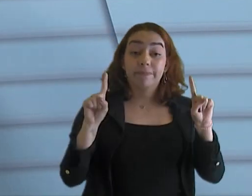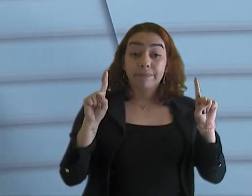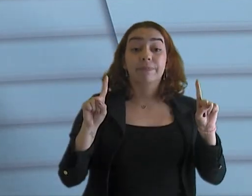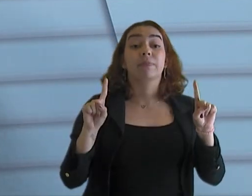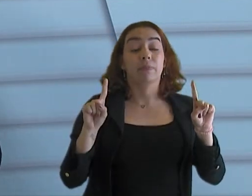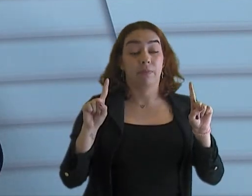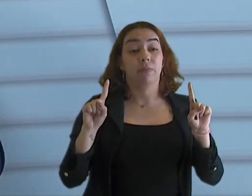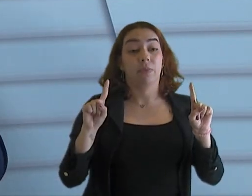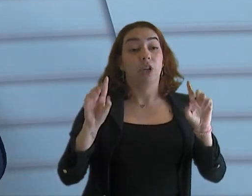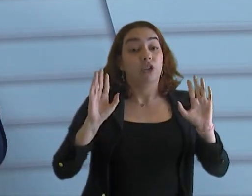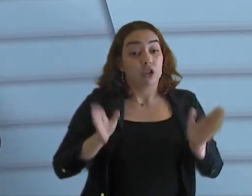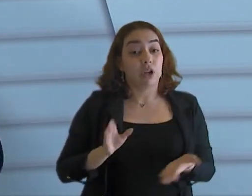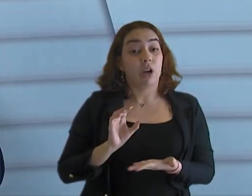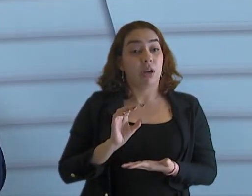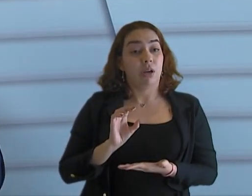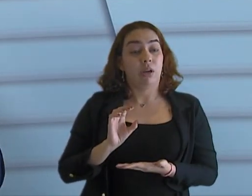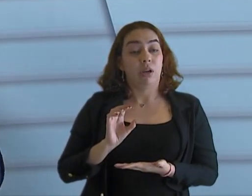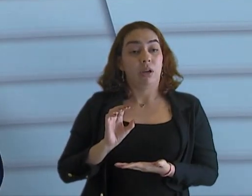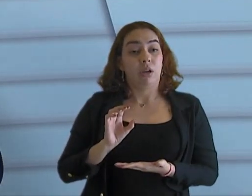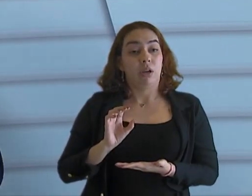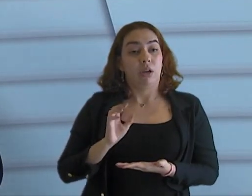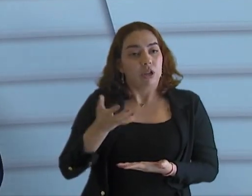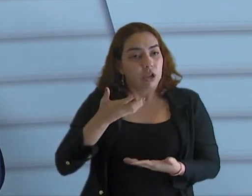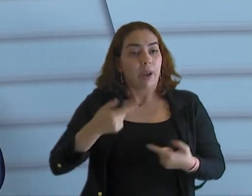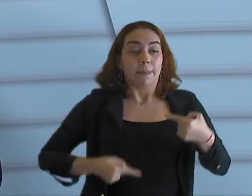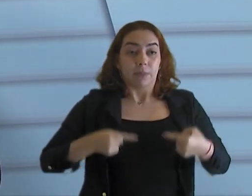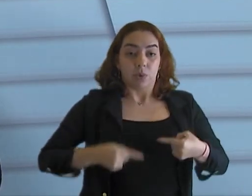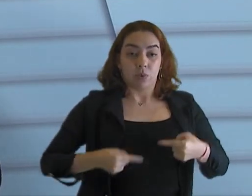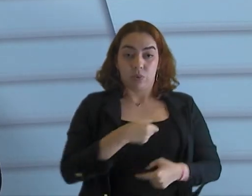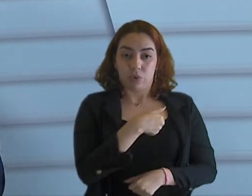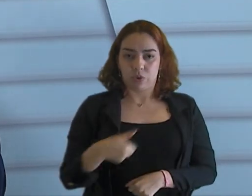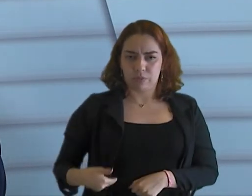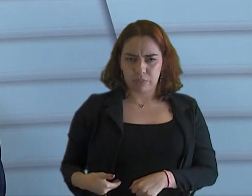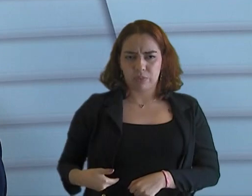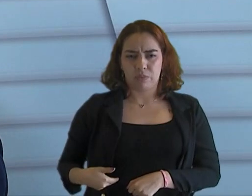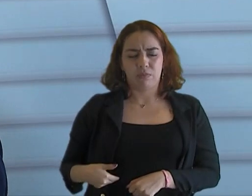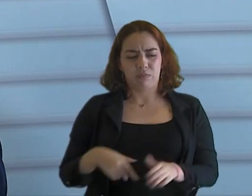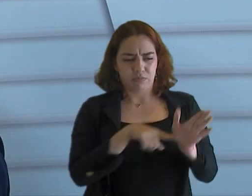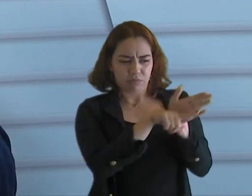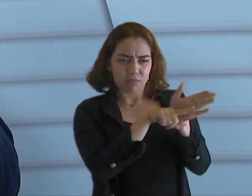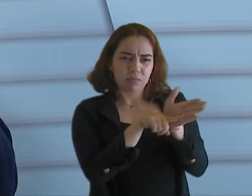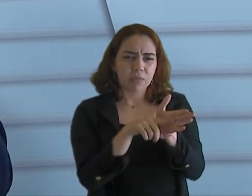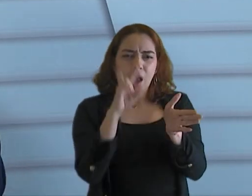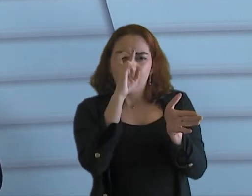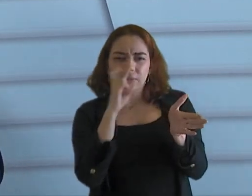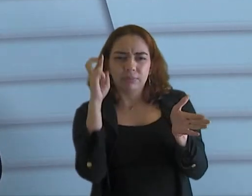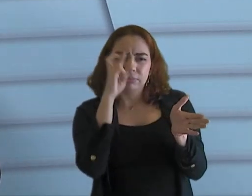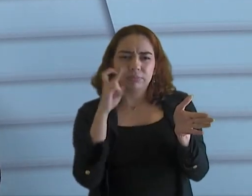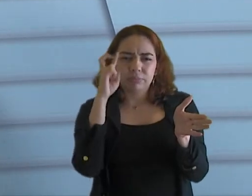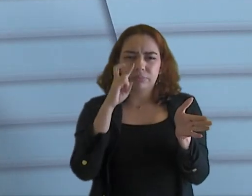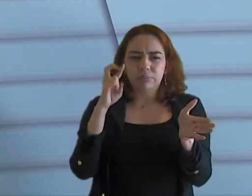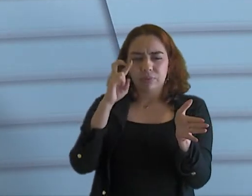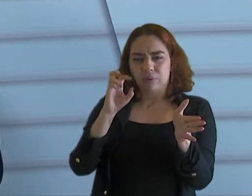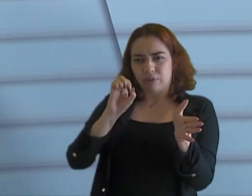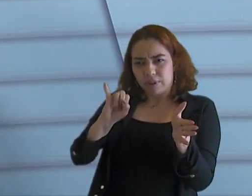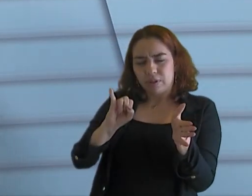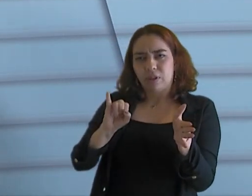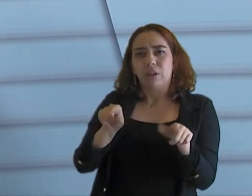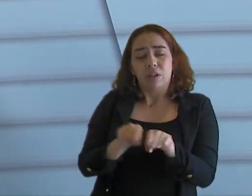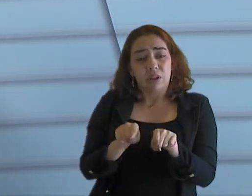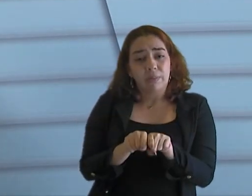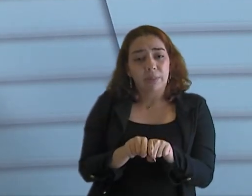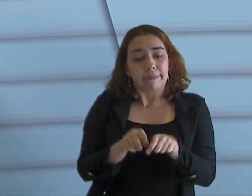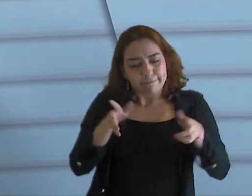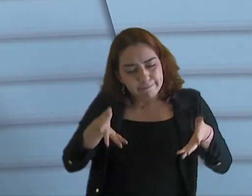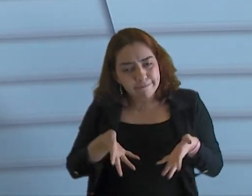de ser um indutor dessa política pública. O tribunal pode fiscalizar as políticas públicas, ele pode também induzir. Quando ele fiscaliza,